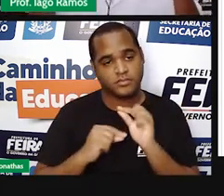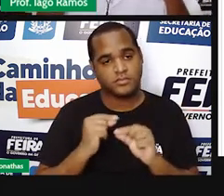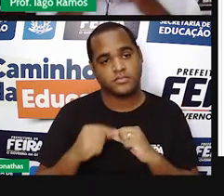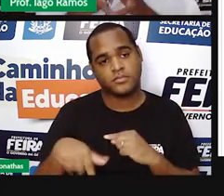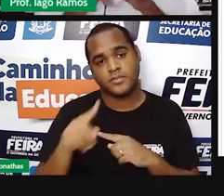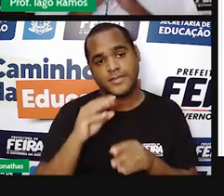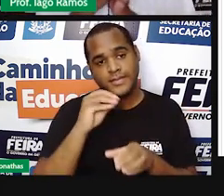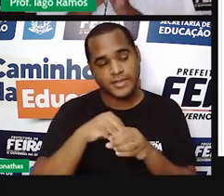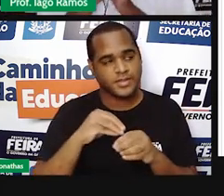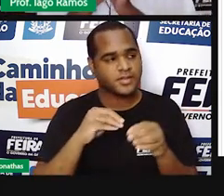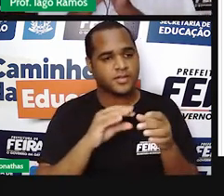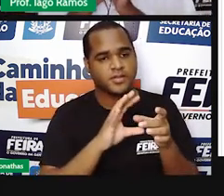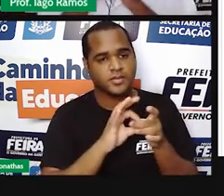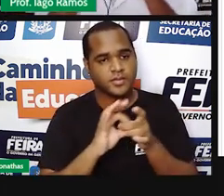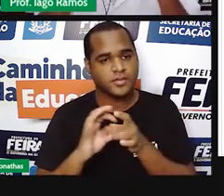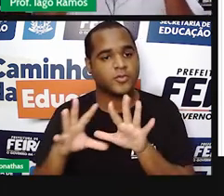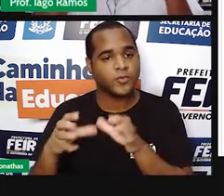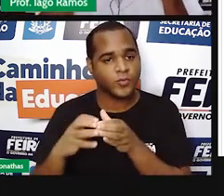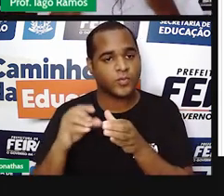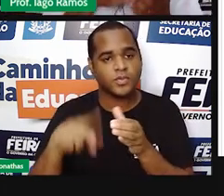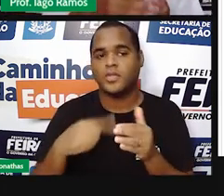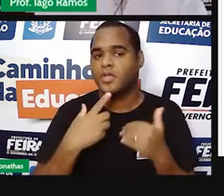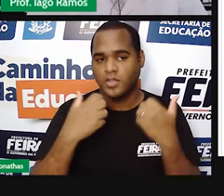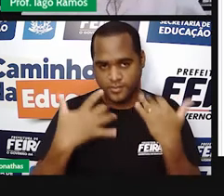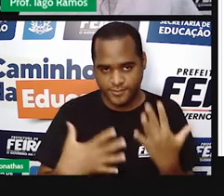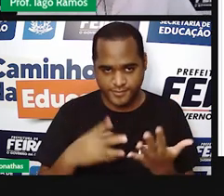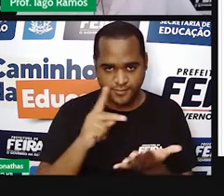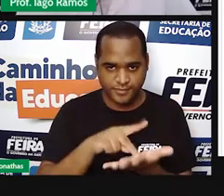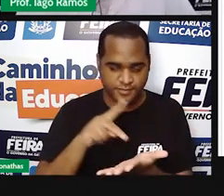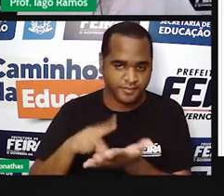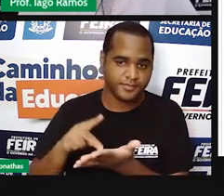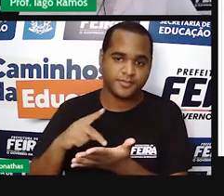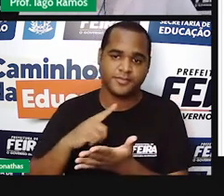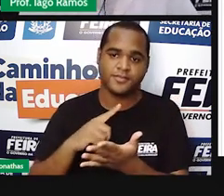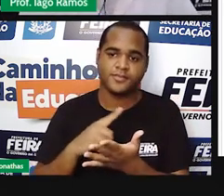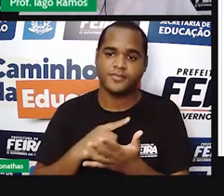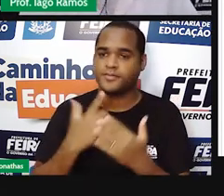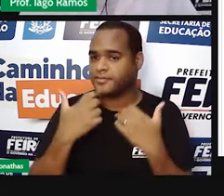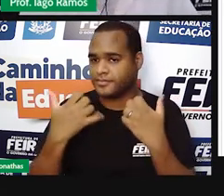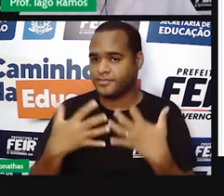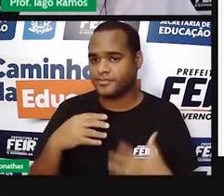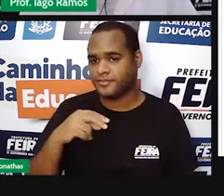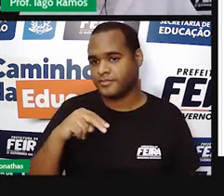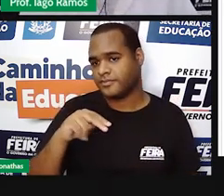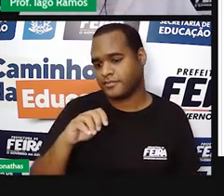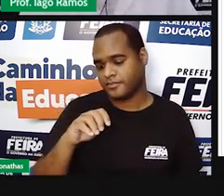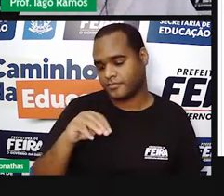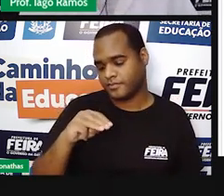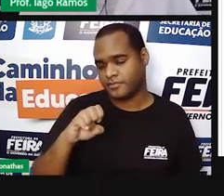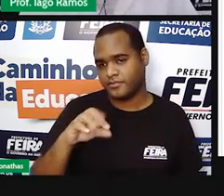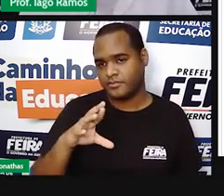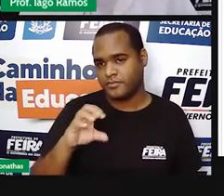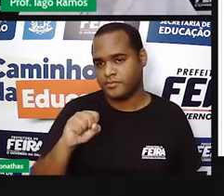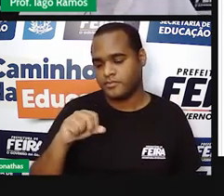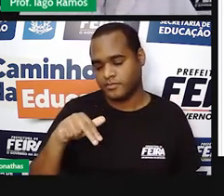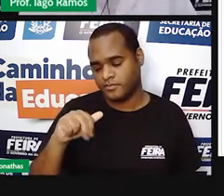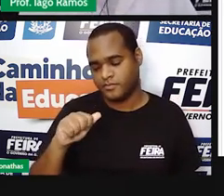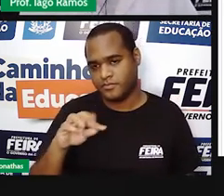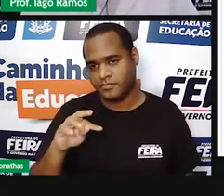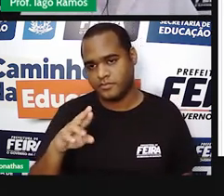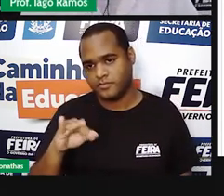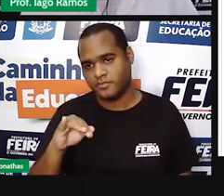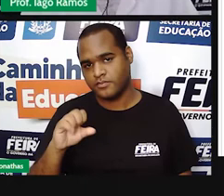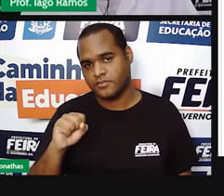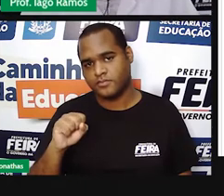dentro do conjunto dos números reais existe ali dentro, né, o conjunto dos números naturais. Ou seja,